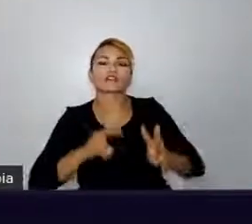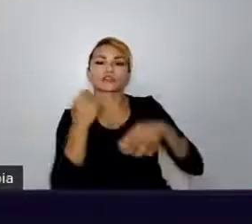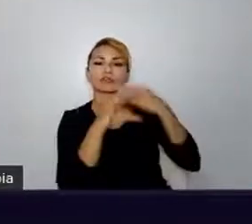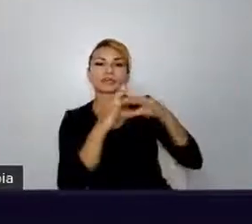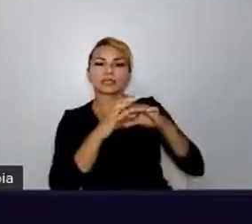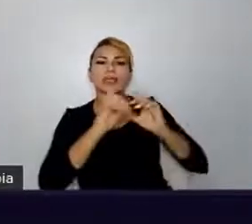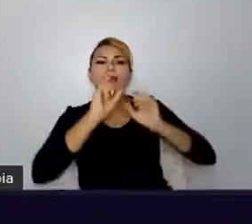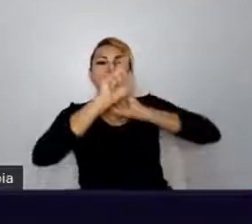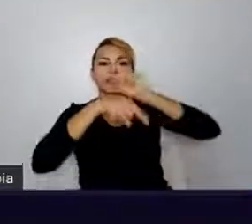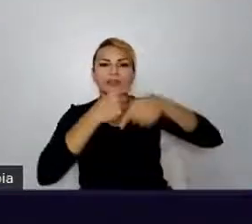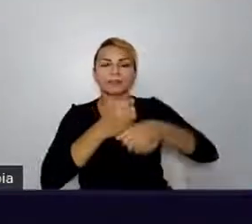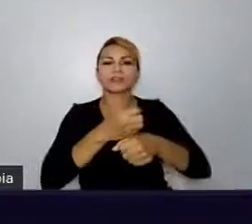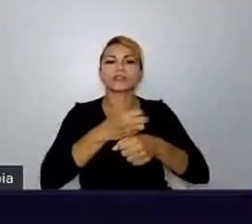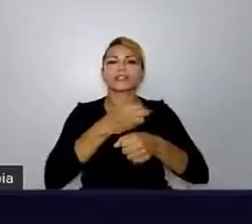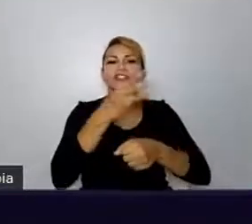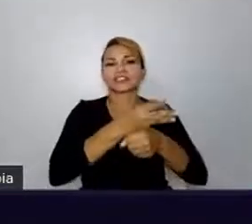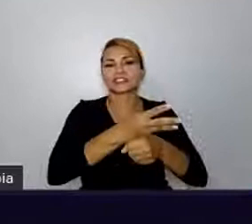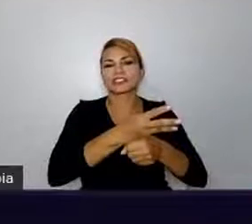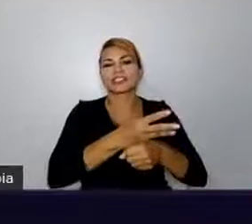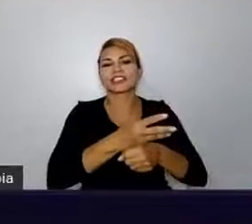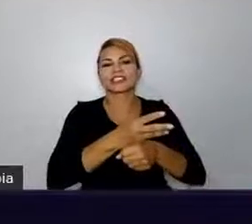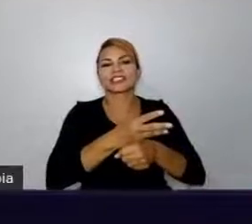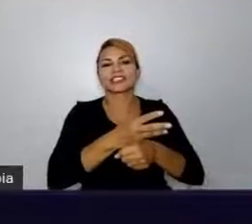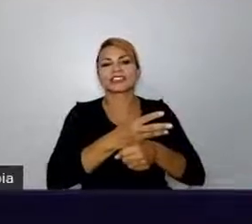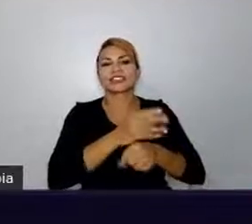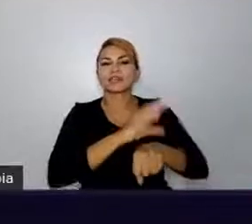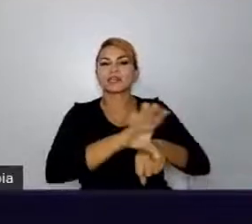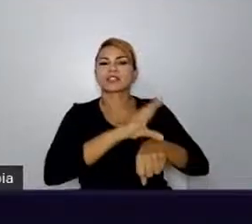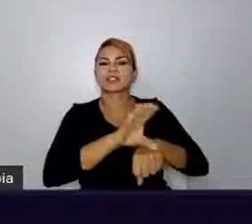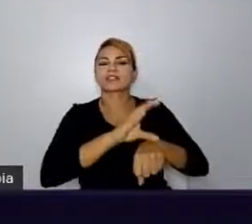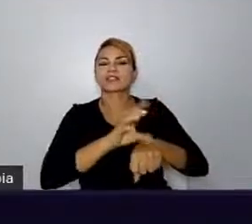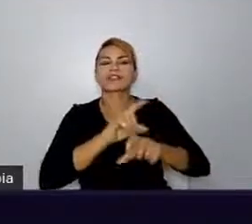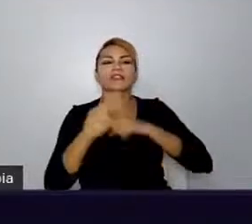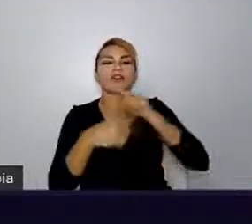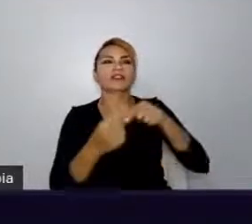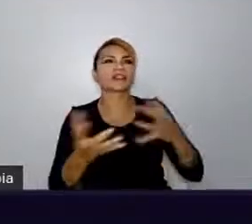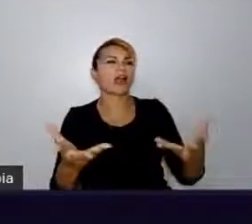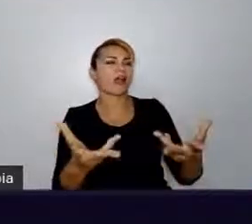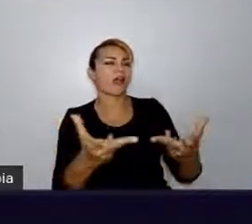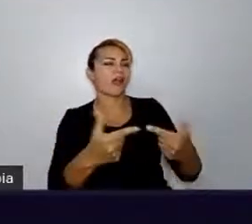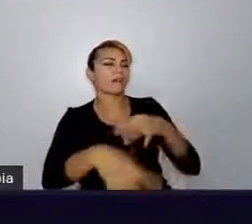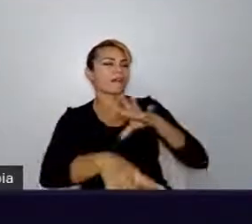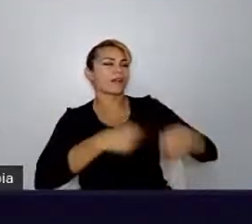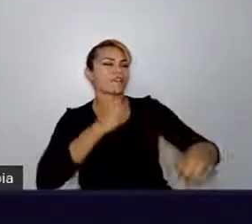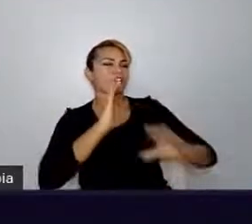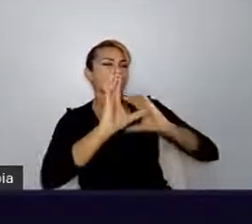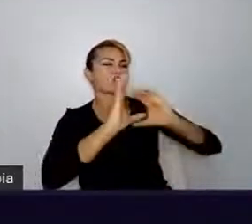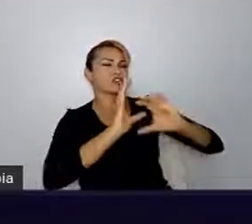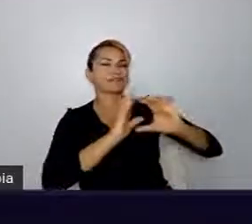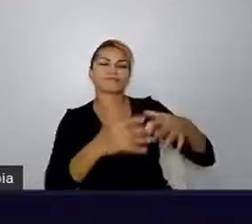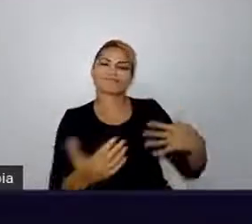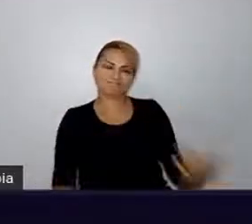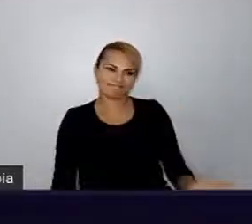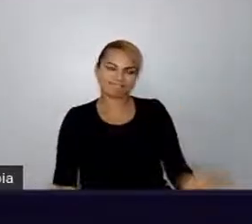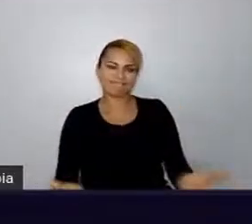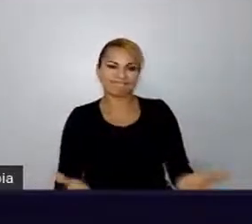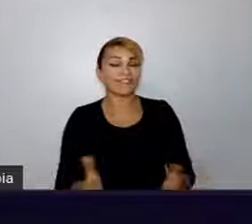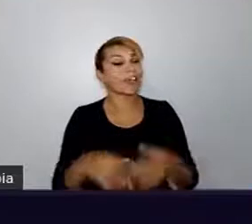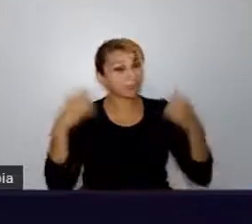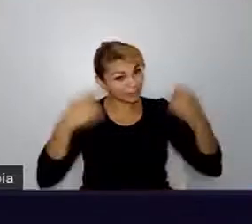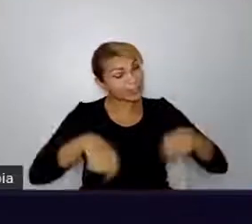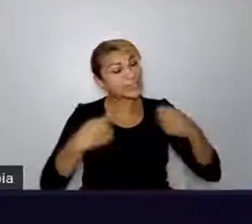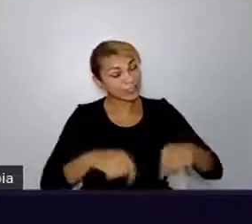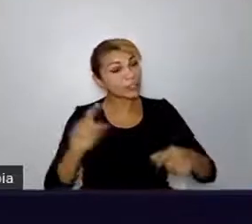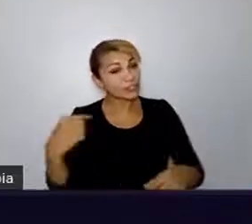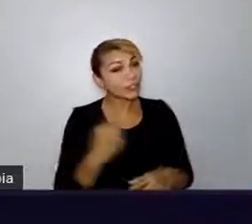um comunicador fantástico e maravilhoso e não precisa nunca mais voltar para esse assunto. É preciso que a gente entenda